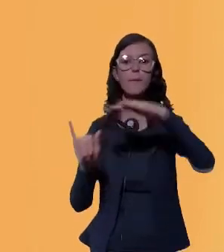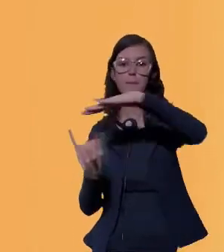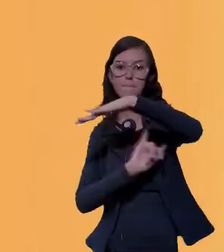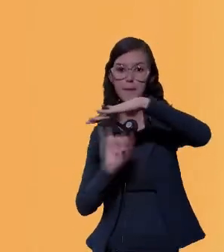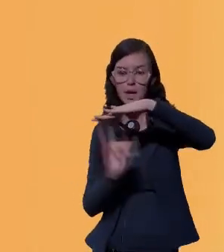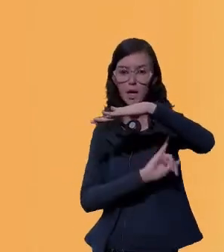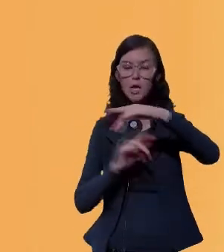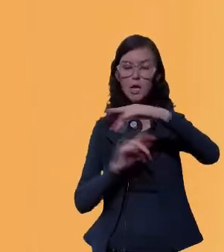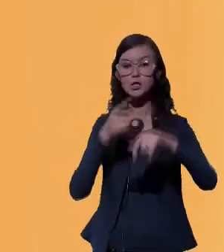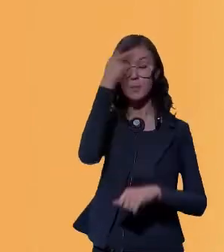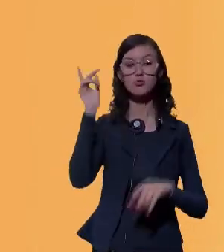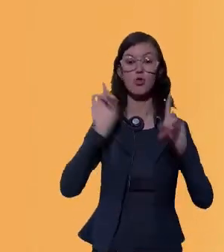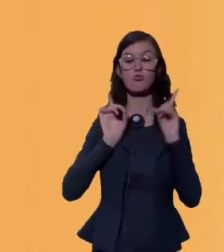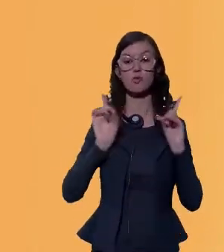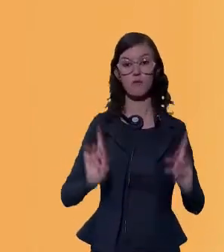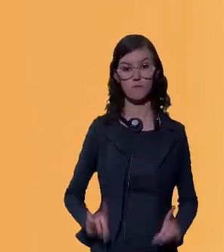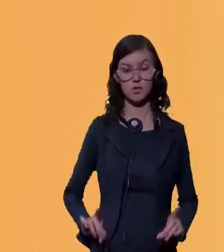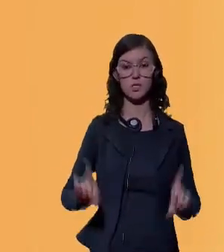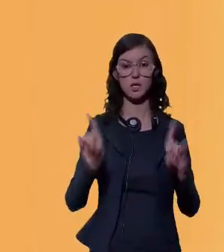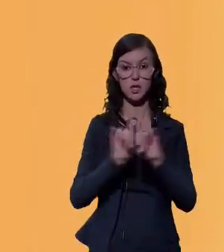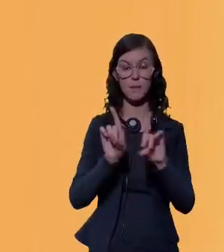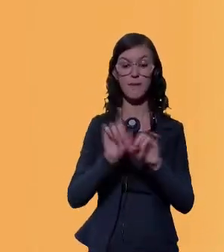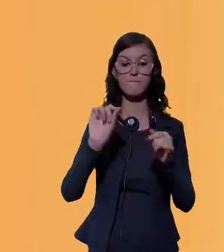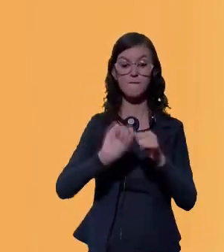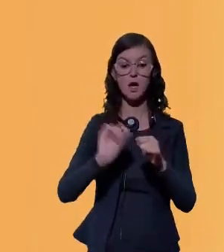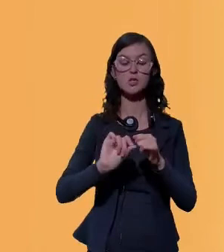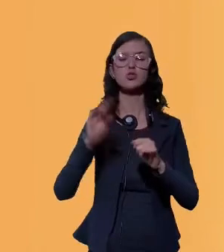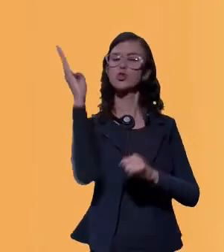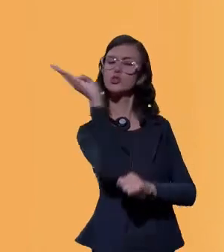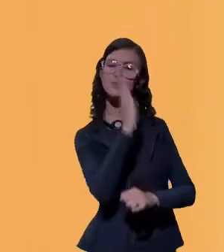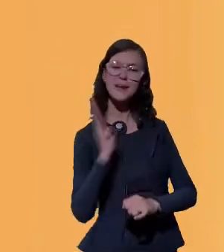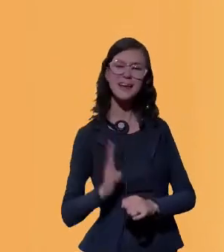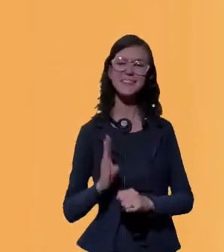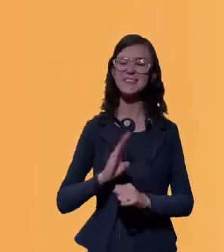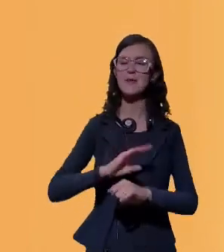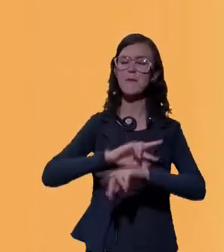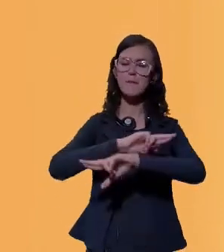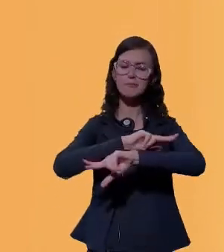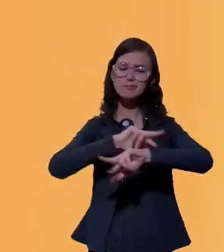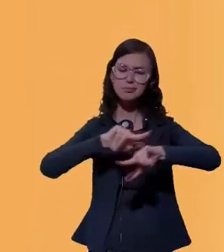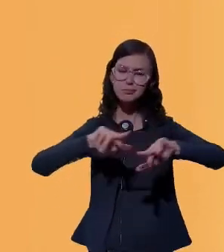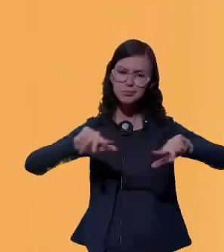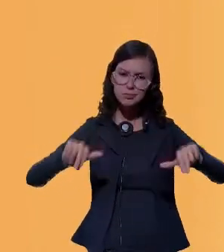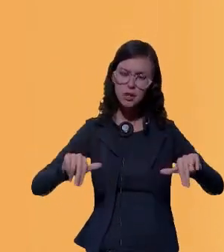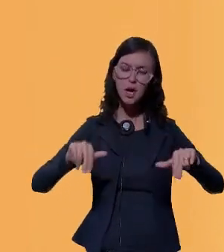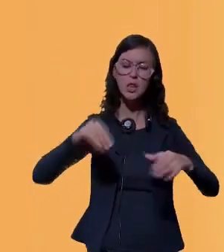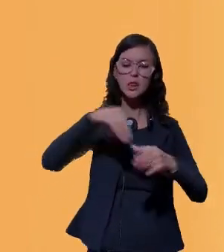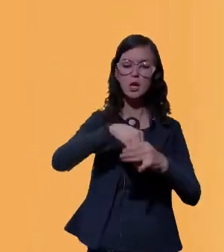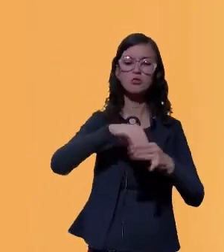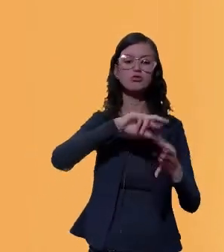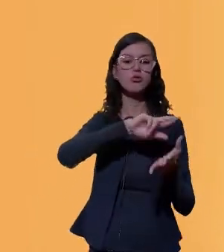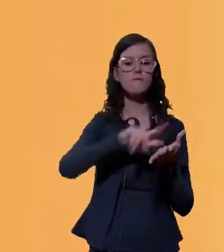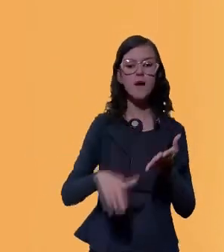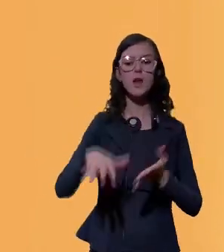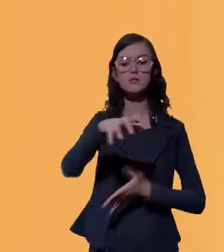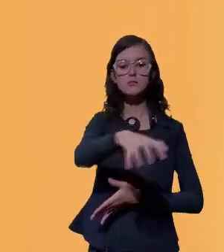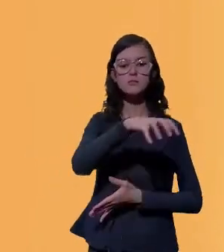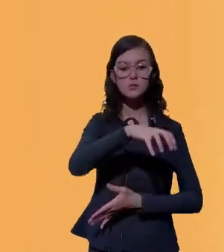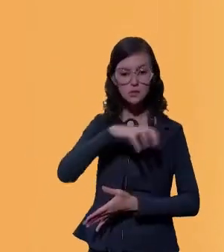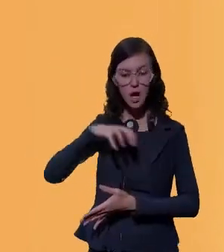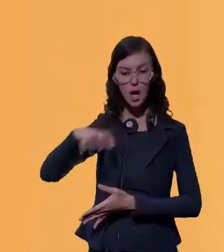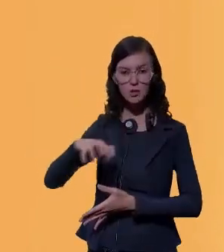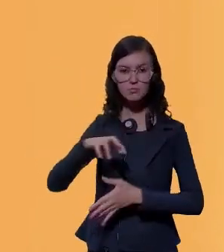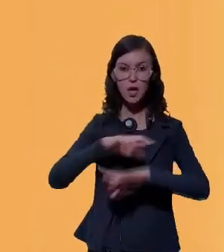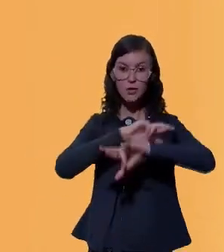com deficiência que fazem o nosso Brasil diverso em todas as atividades societais relevantes. A